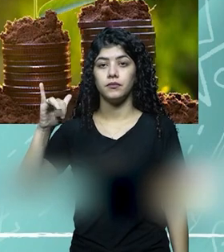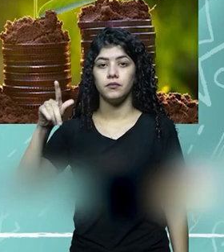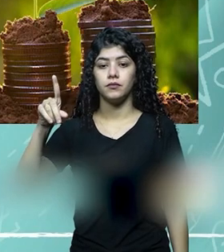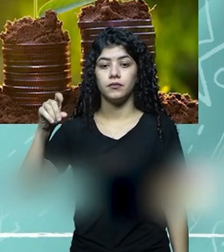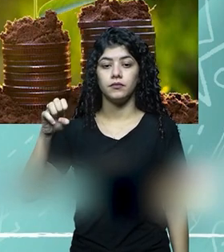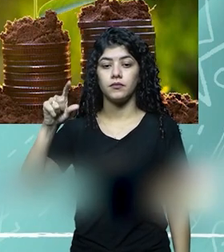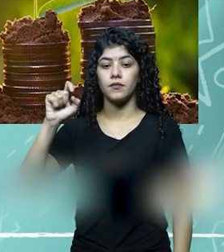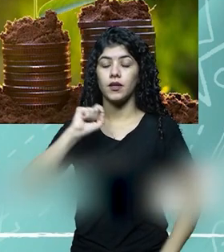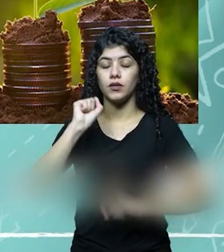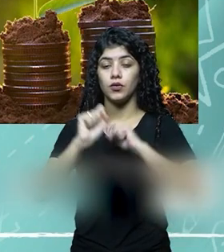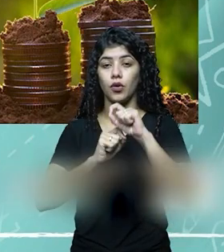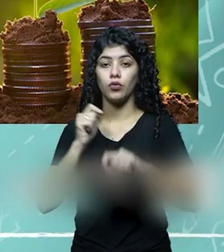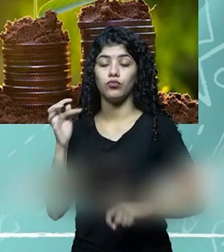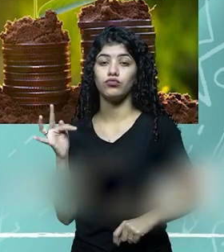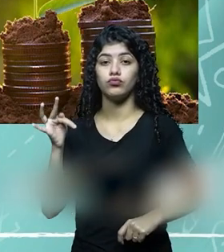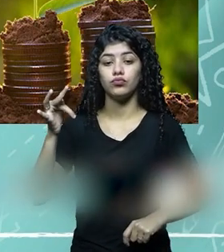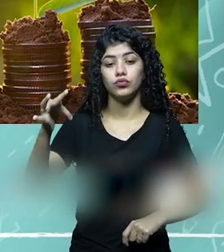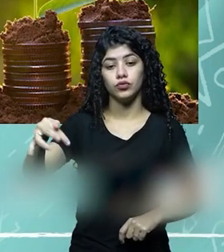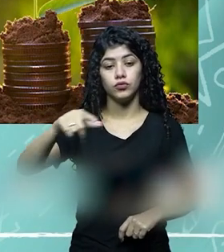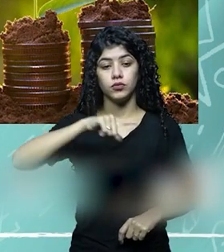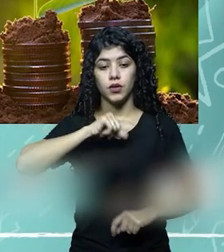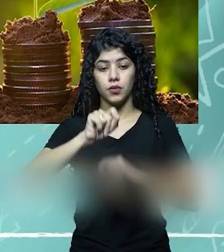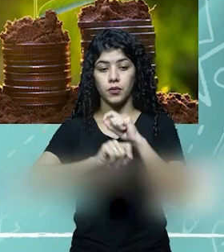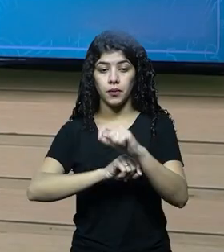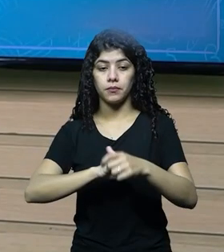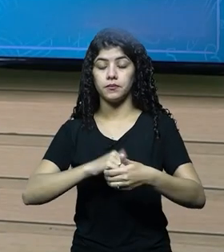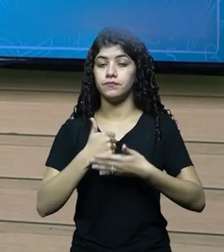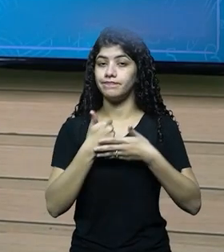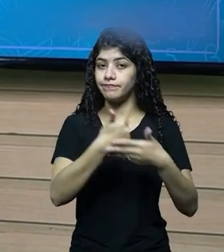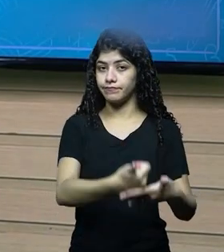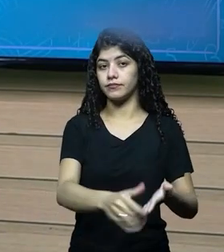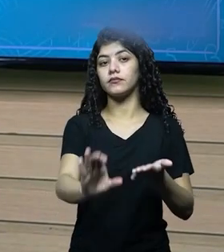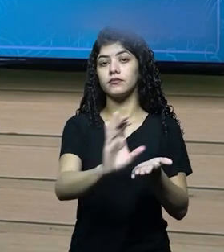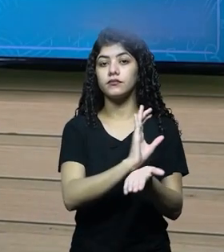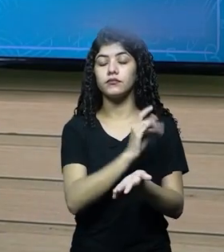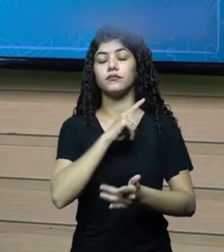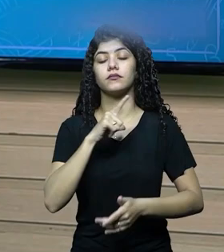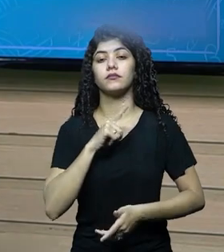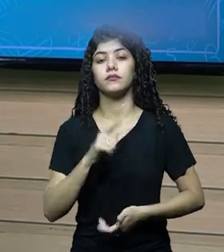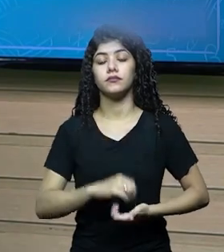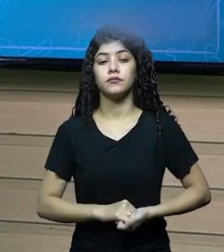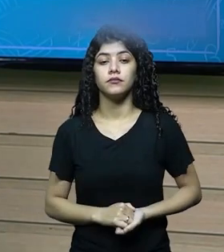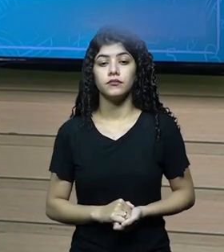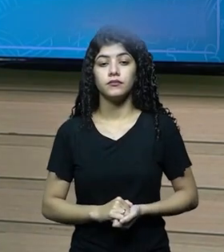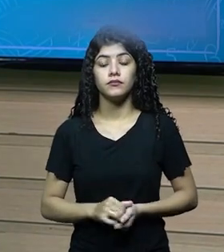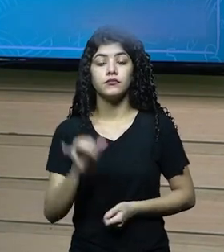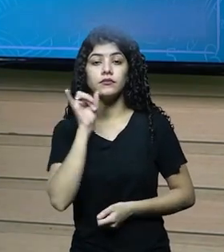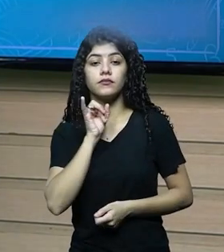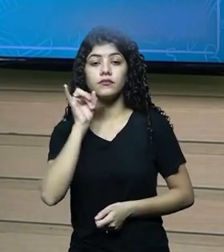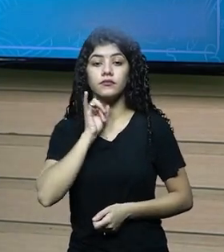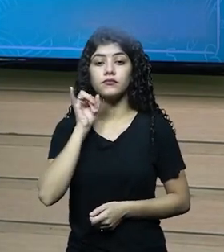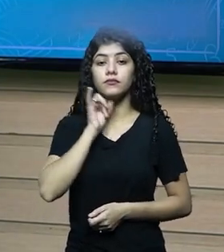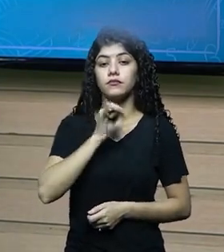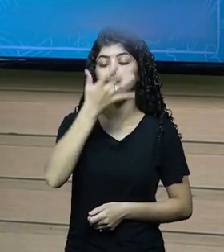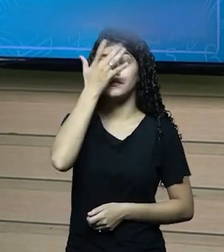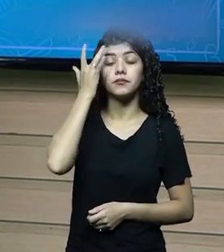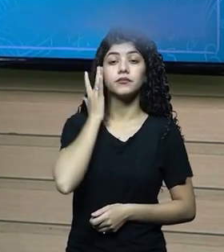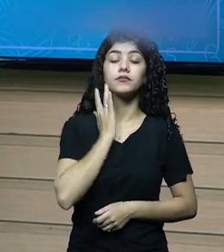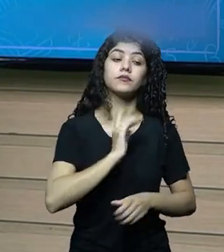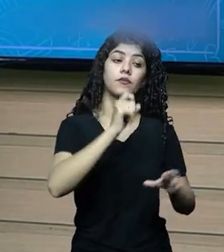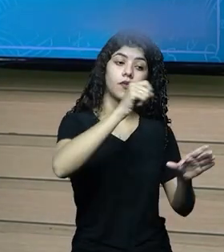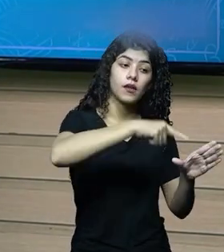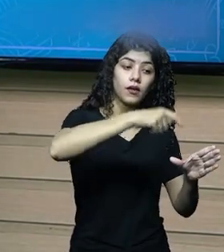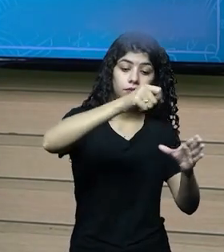provenientes, fluirão para a entidade. Então, por exemplo, quando alguém vai fazer um plantio,